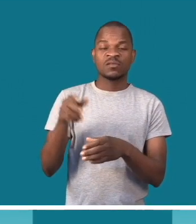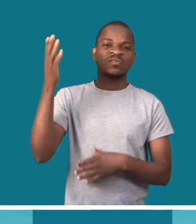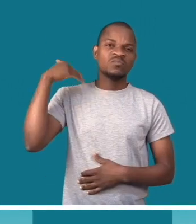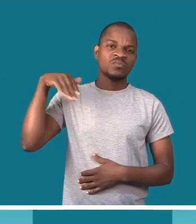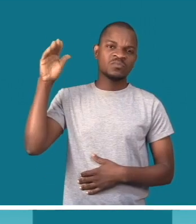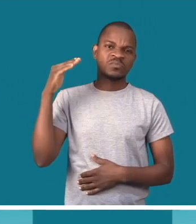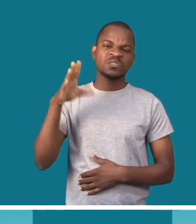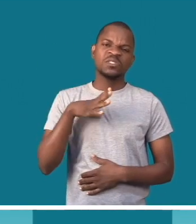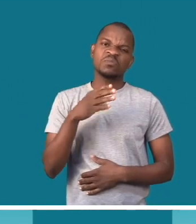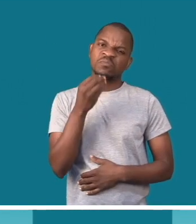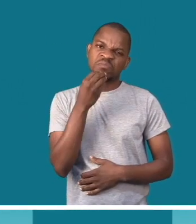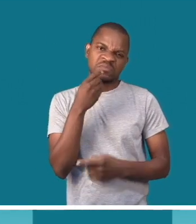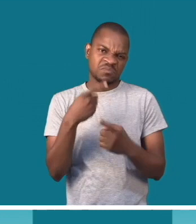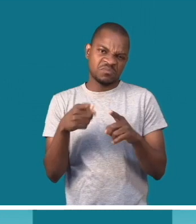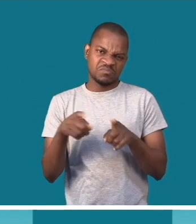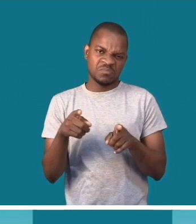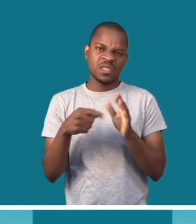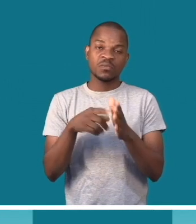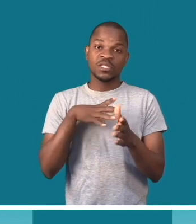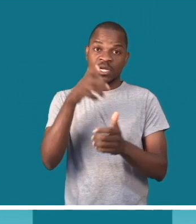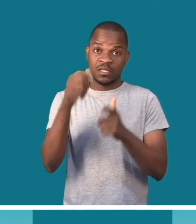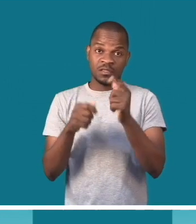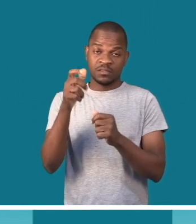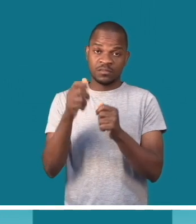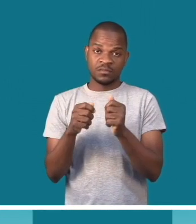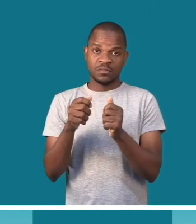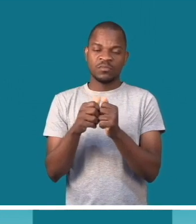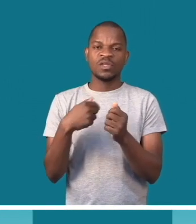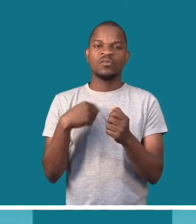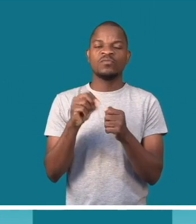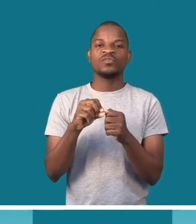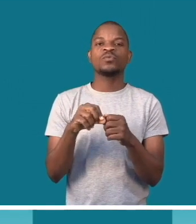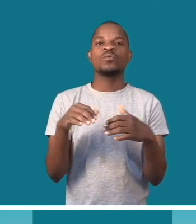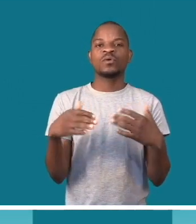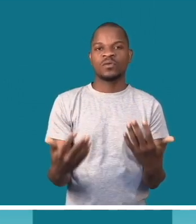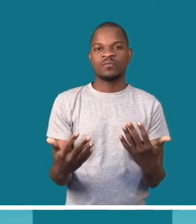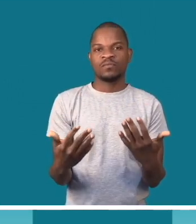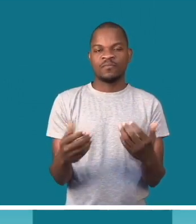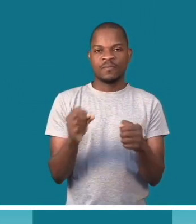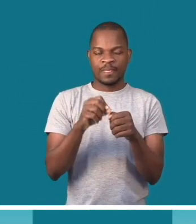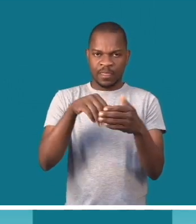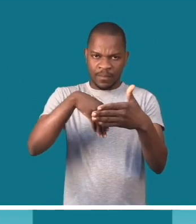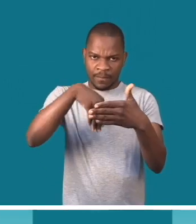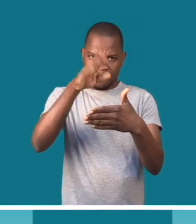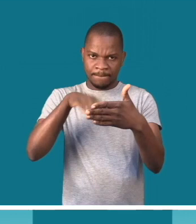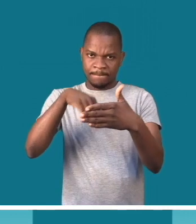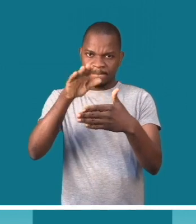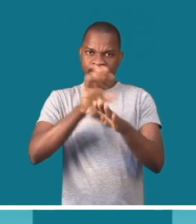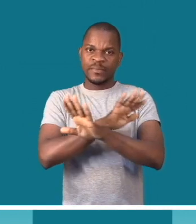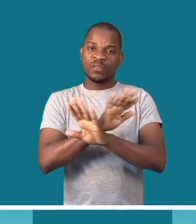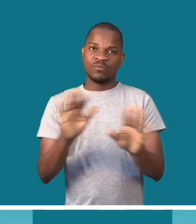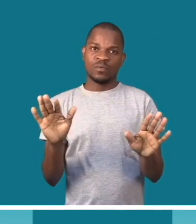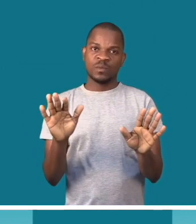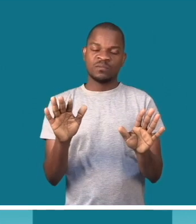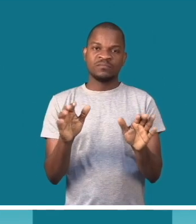Esta era uma lata que continha alimento, tinha leite. Apenas o que eu fiz foi fazer uma pintura.